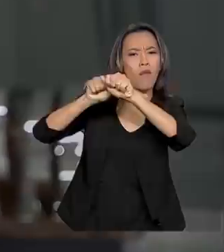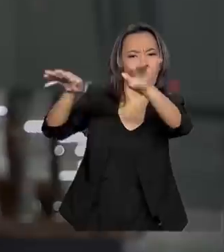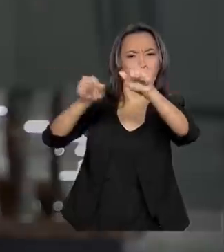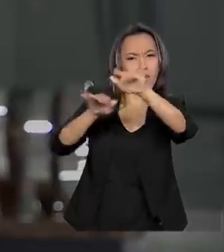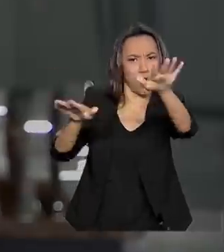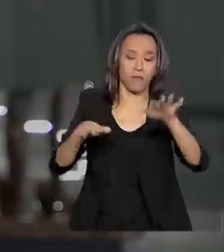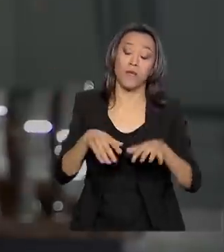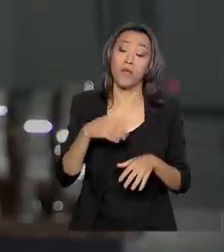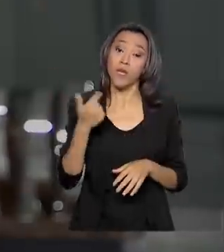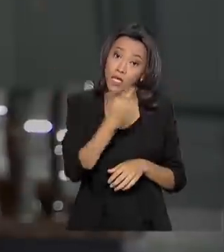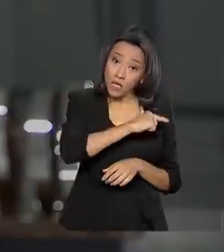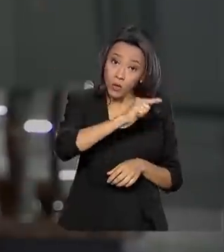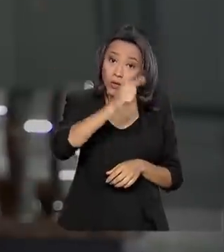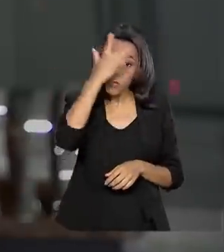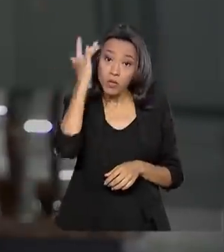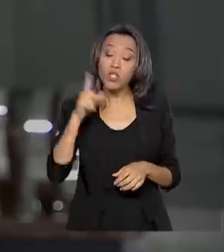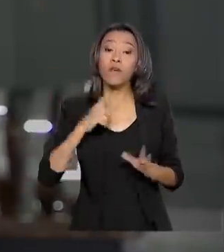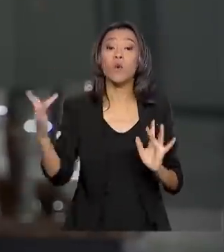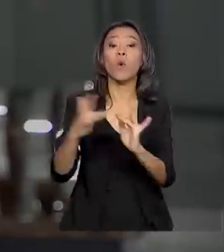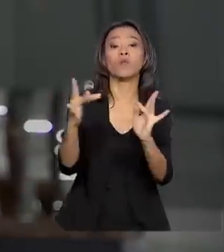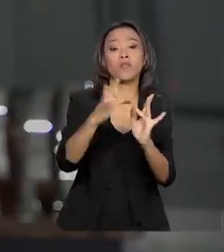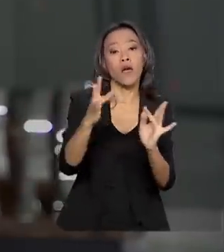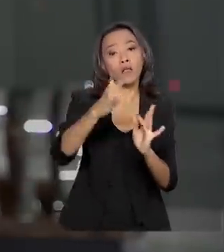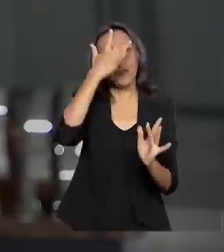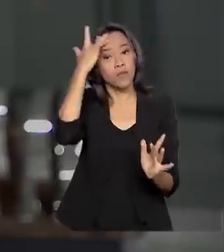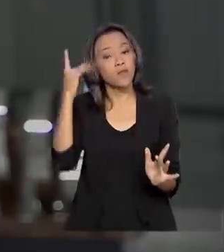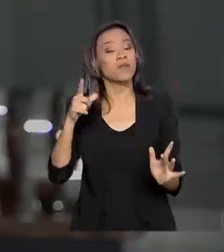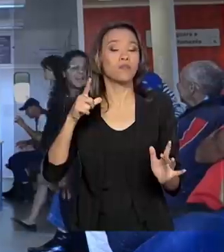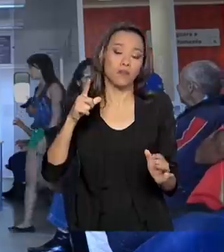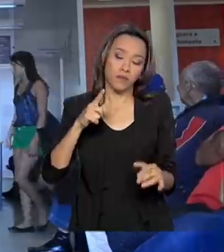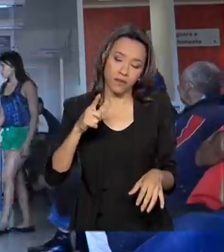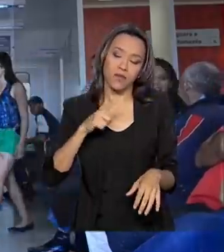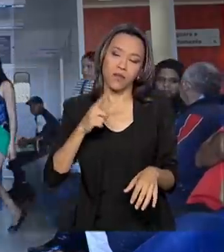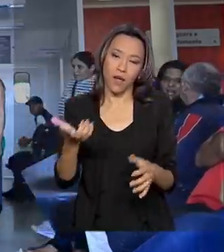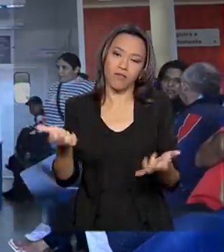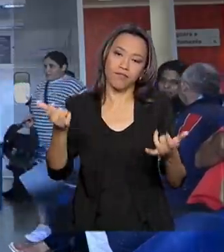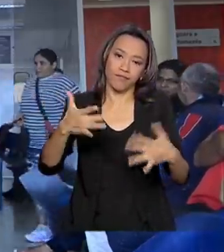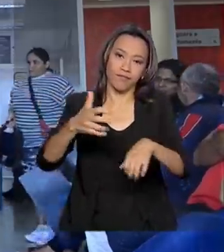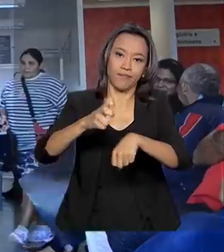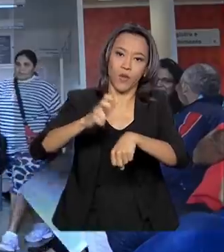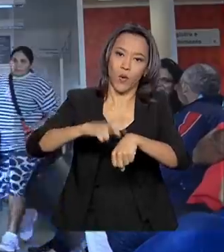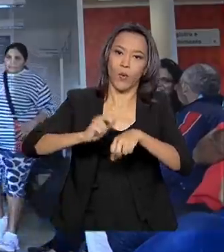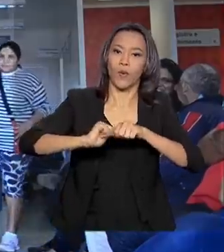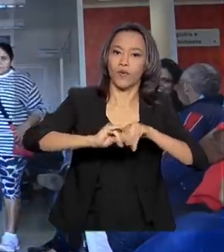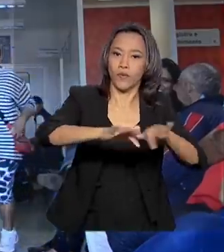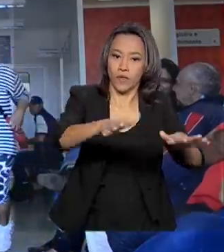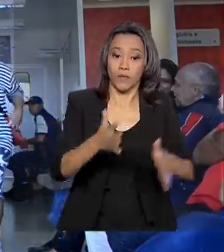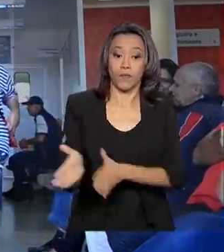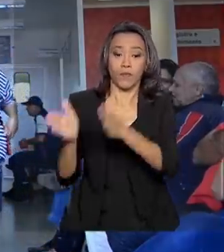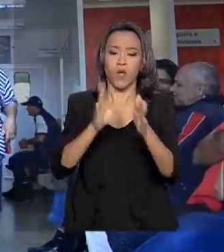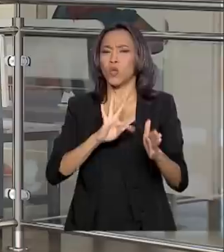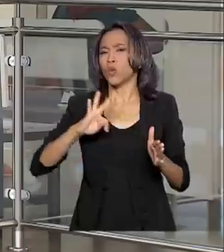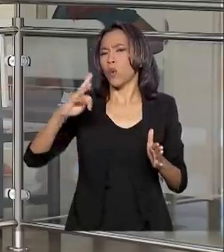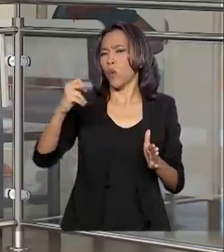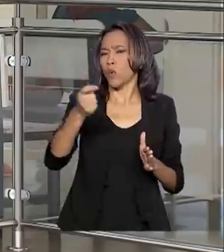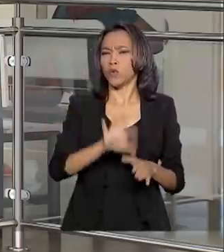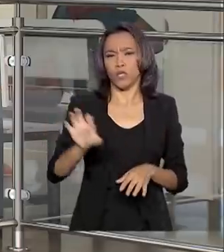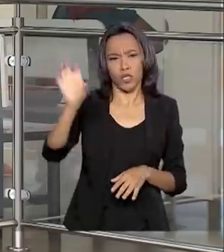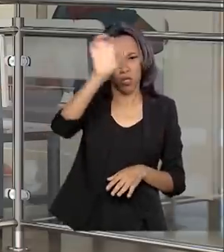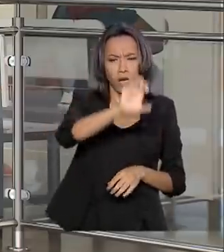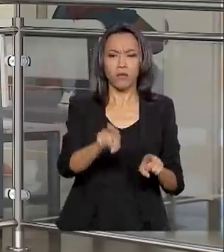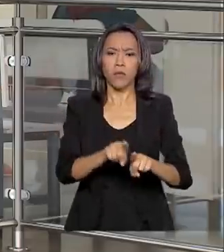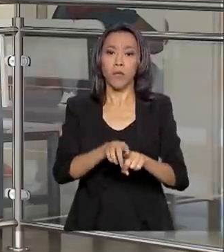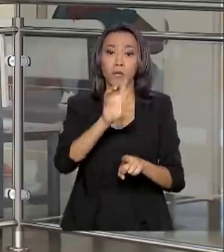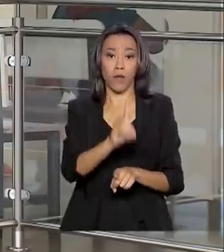contato com pessoas que estão contaminadas pelo coronavírus. Todos os estados e o Distrito Federal já entregaram ao